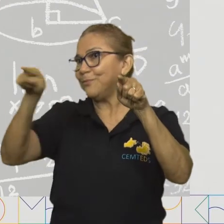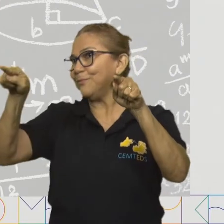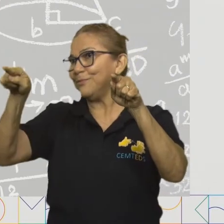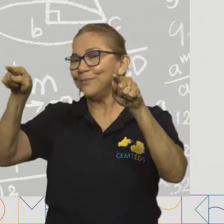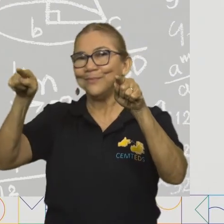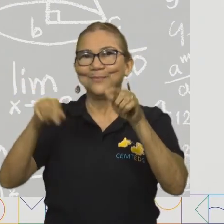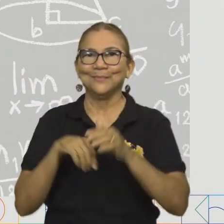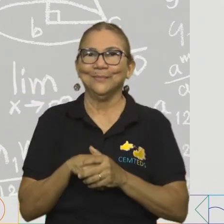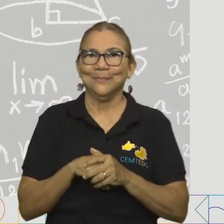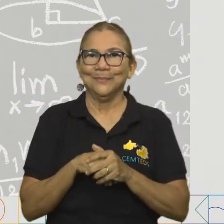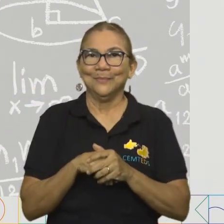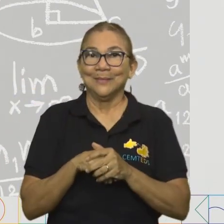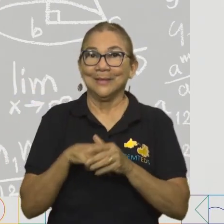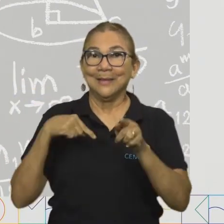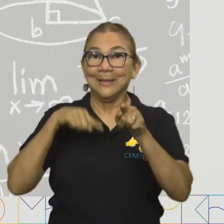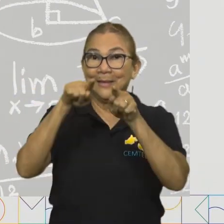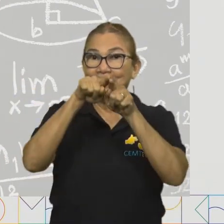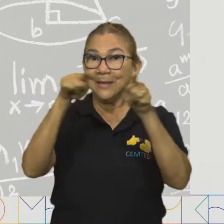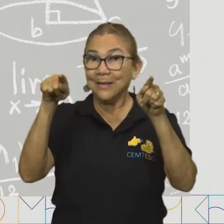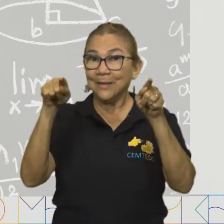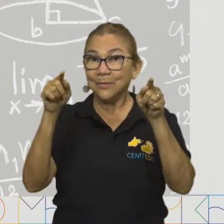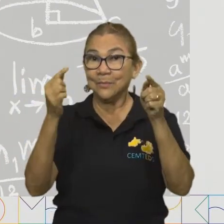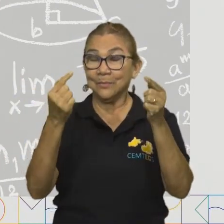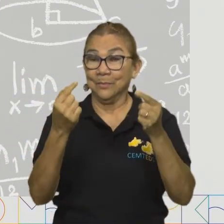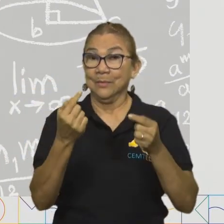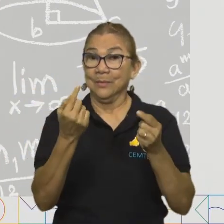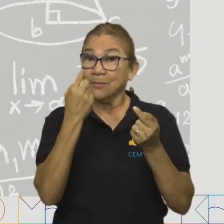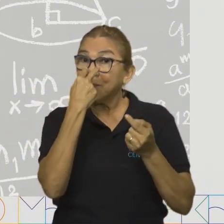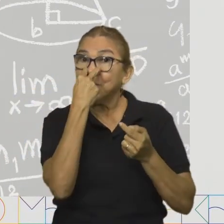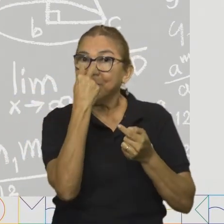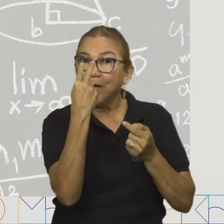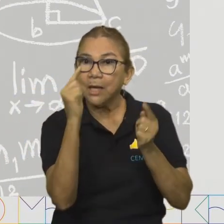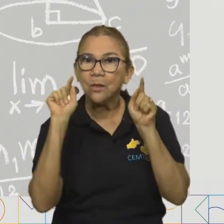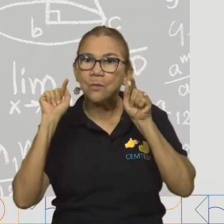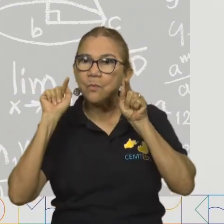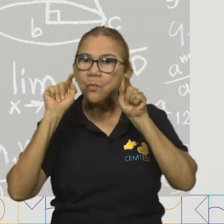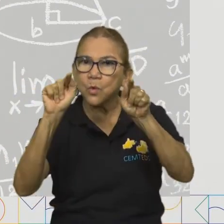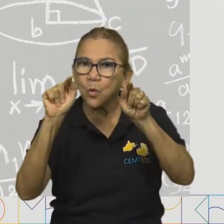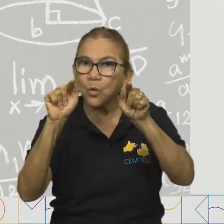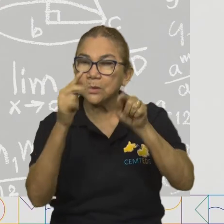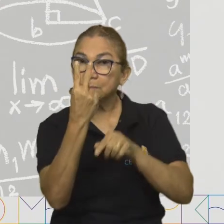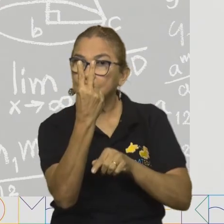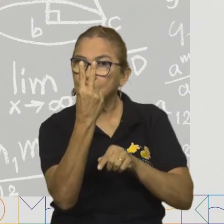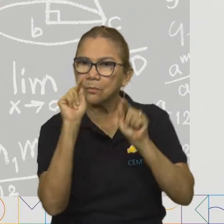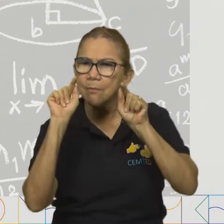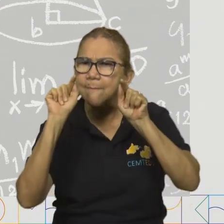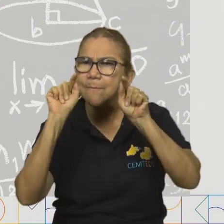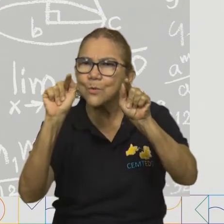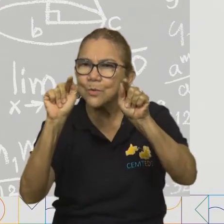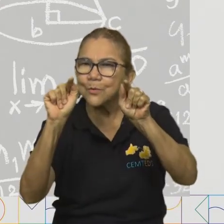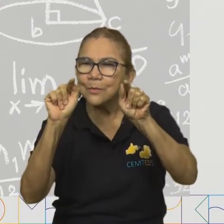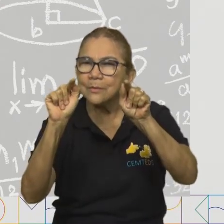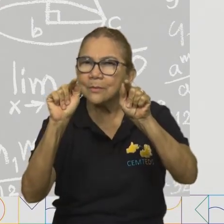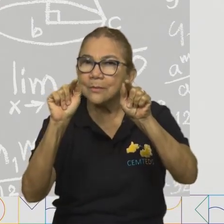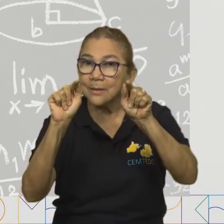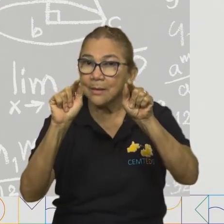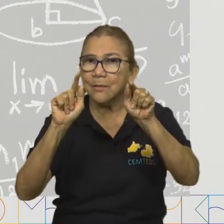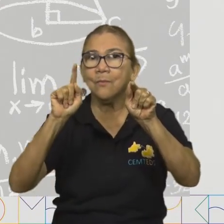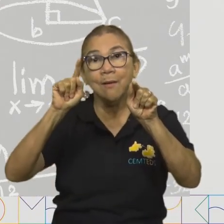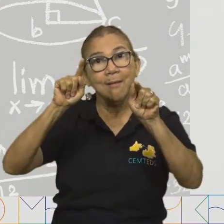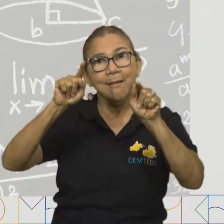E vamos lá para o nosso segmento de reta. Segmento de reta é a imagem número